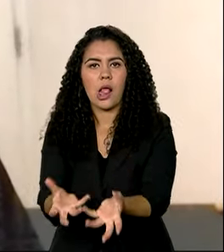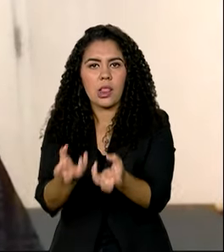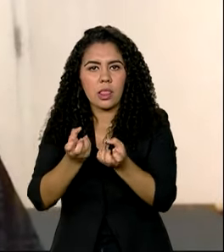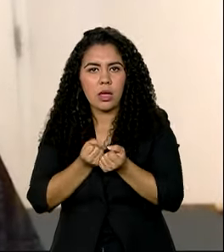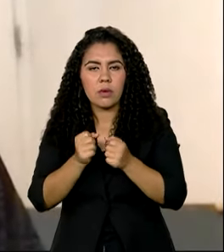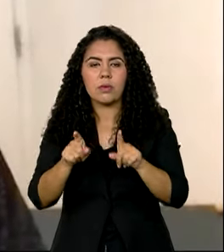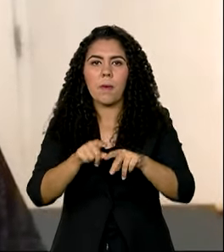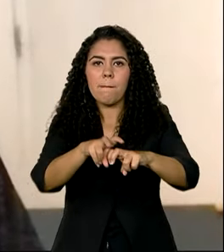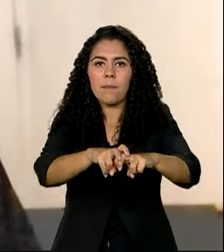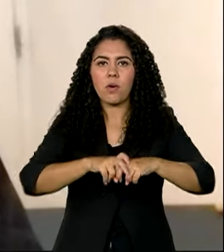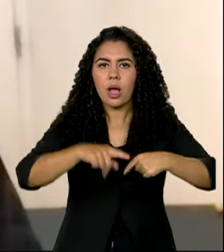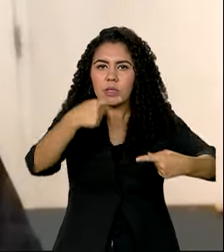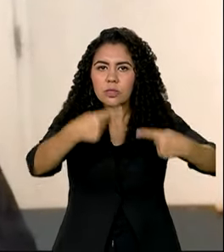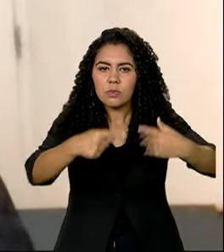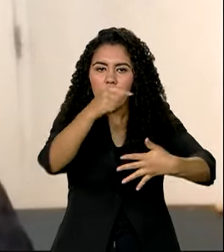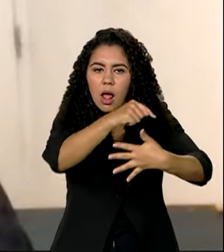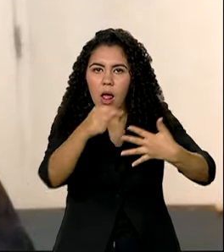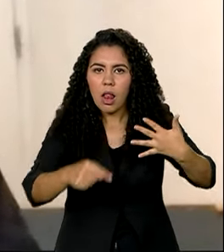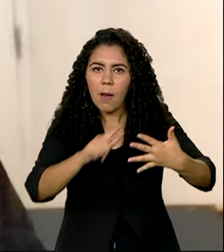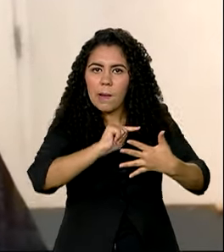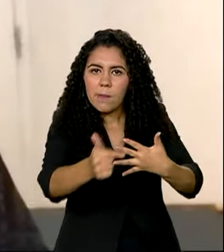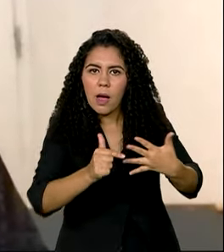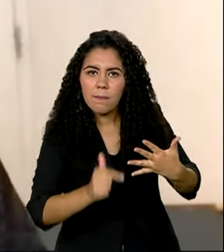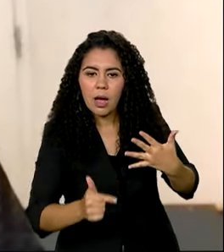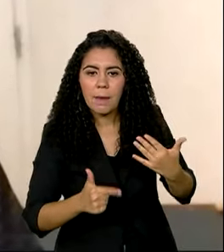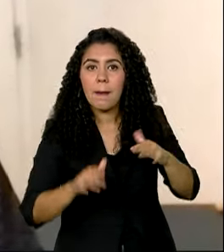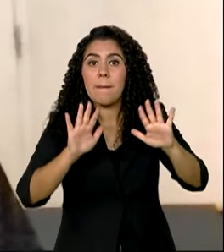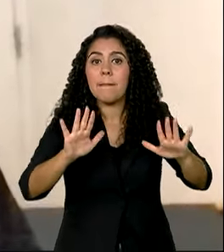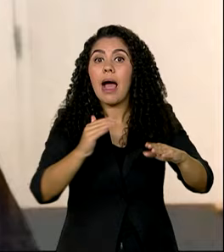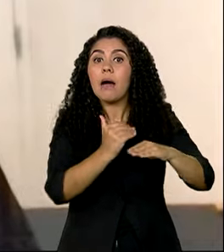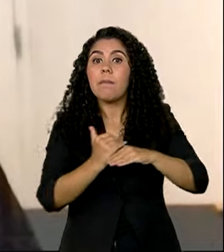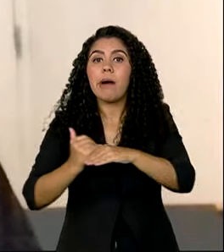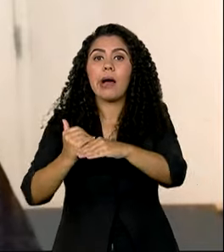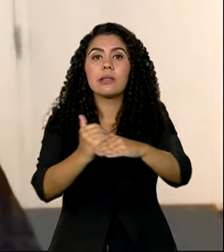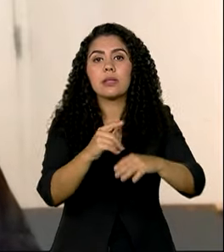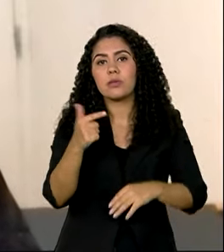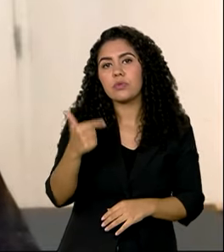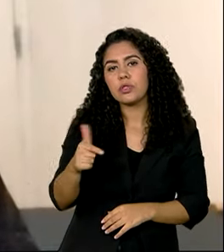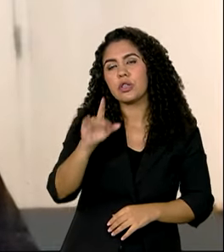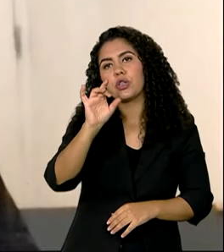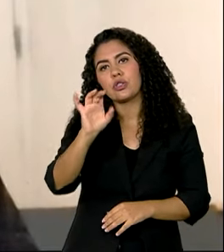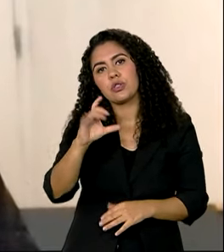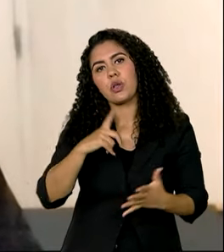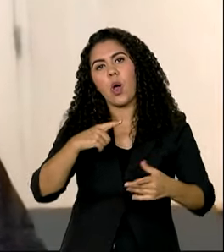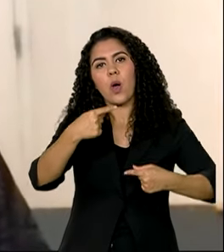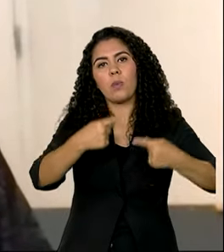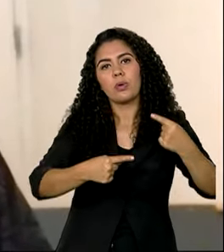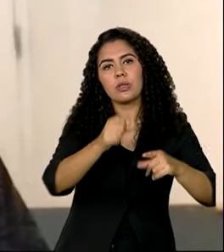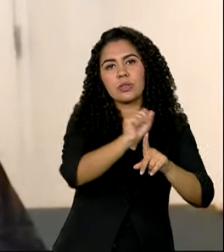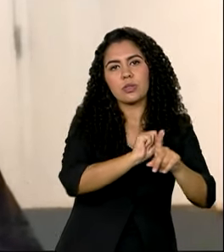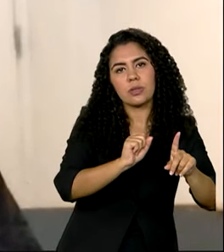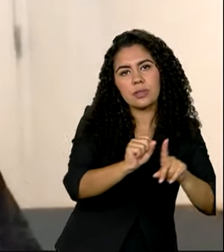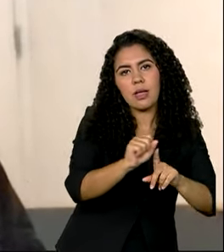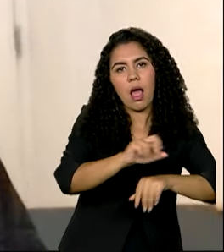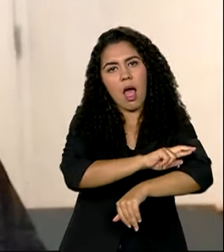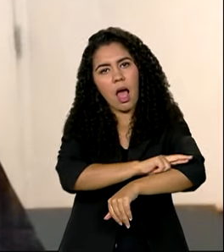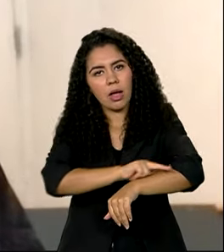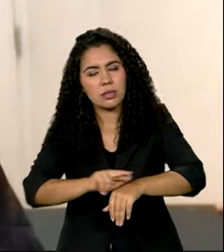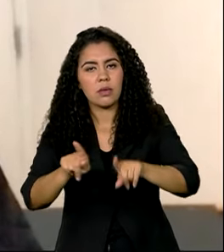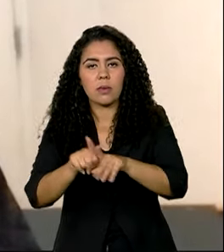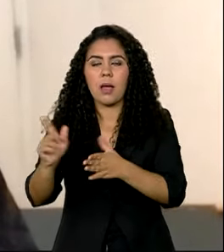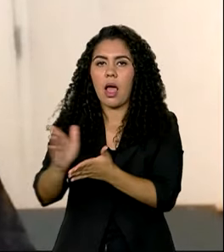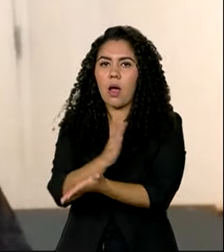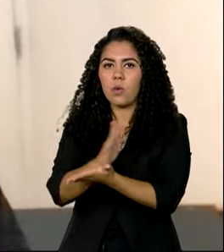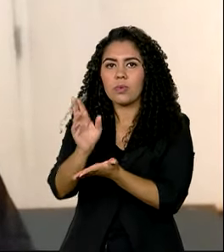afirmativas, o que elas não eram padronizadas. Você tinha política só social, política social racial, algumas universidades